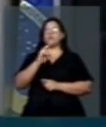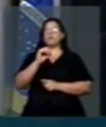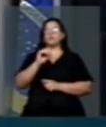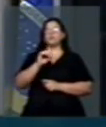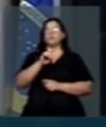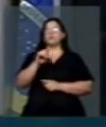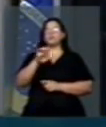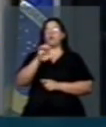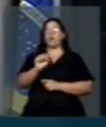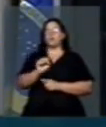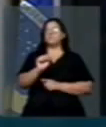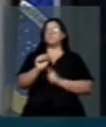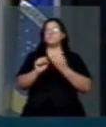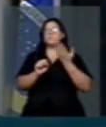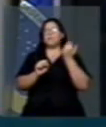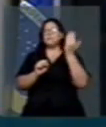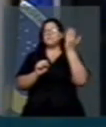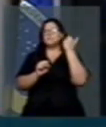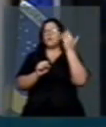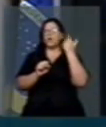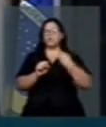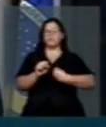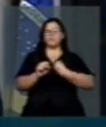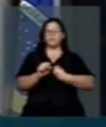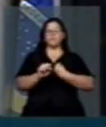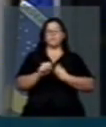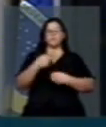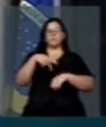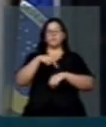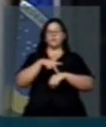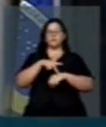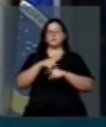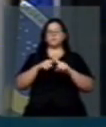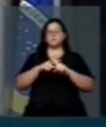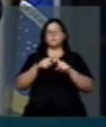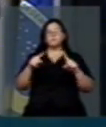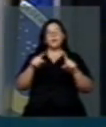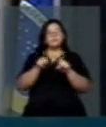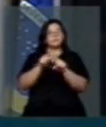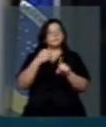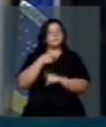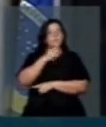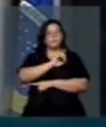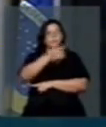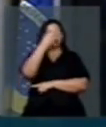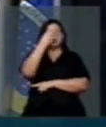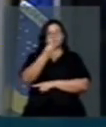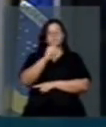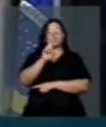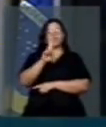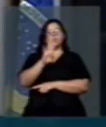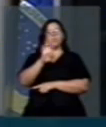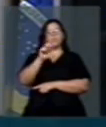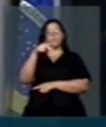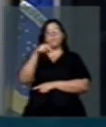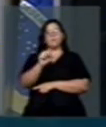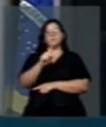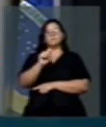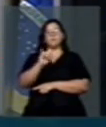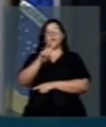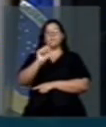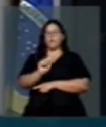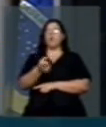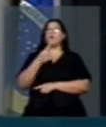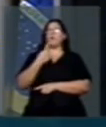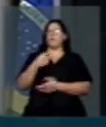que nós vivimos em nosso país. Não podemos esquecer também o caso do Rubens Paiva, que a verdade dói. A verdade dói.